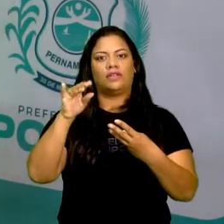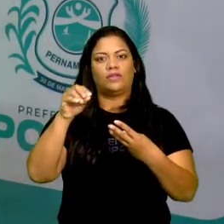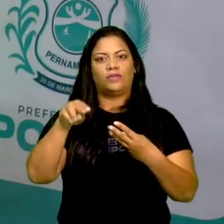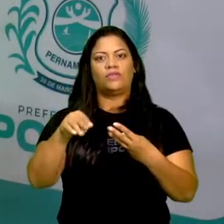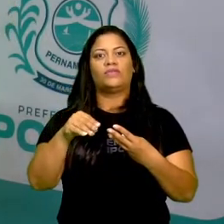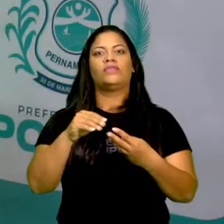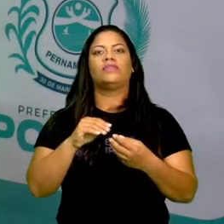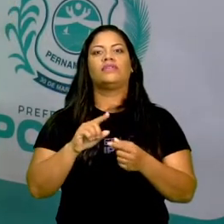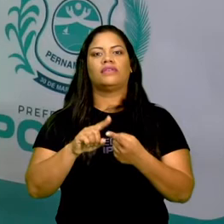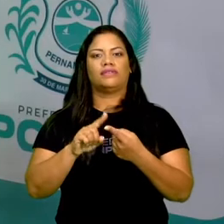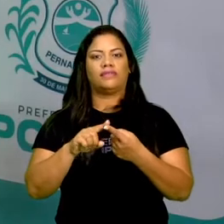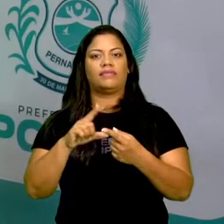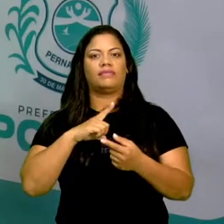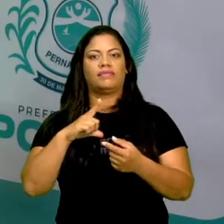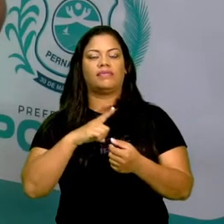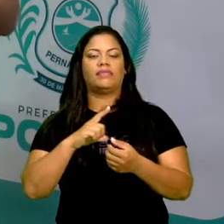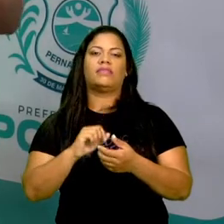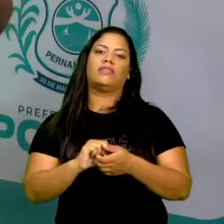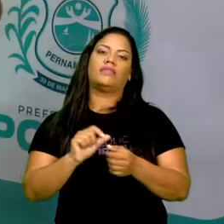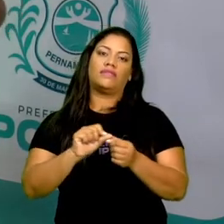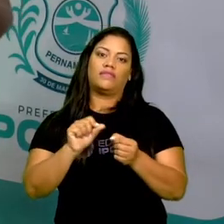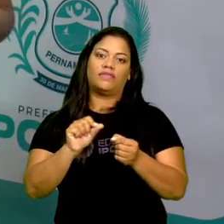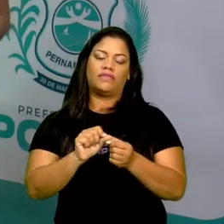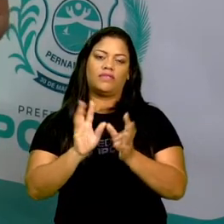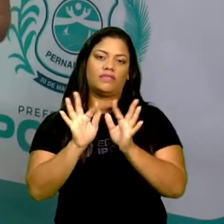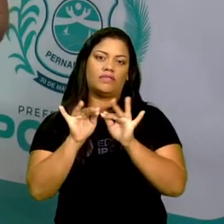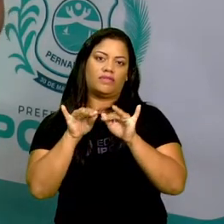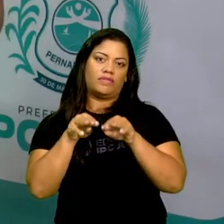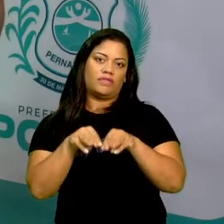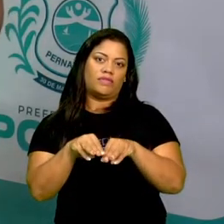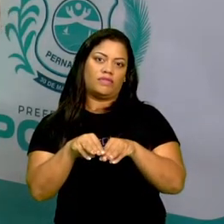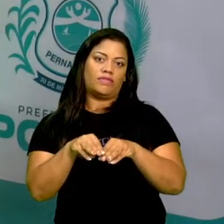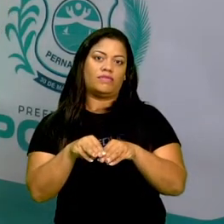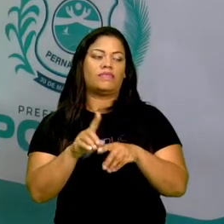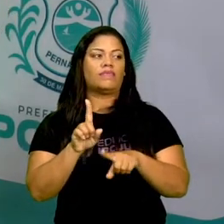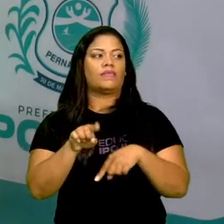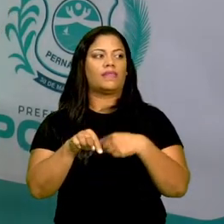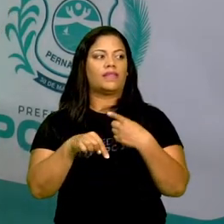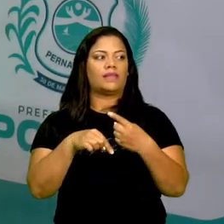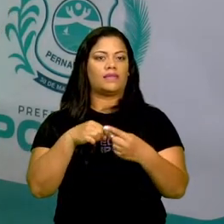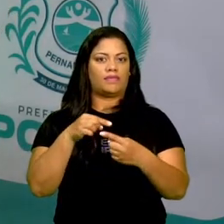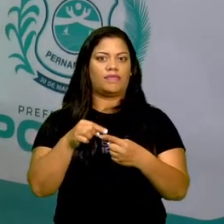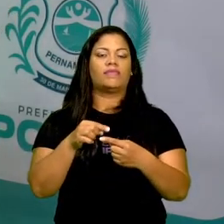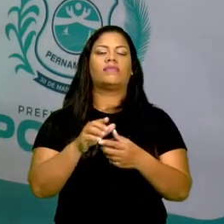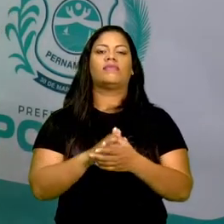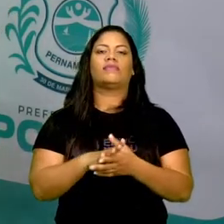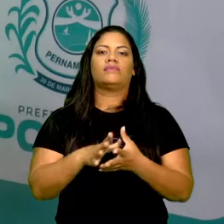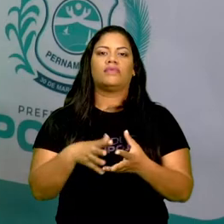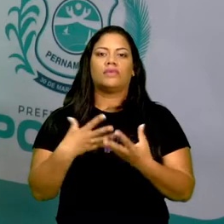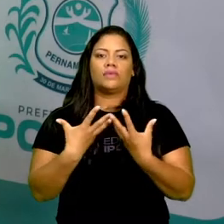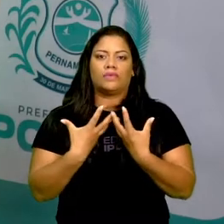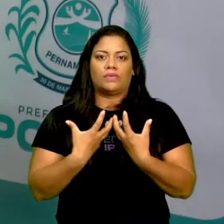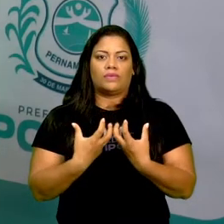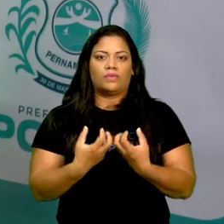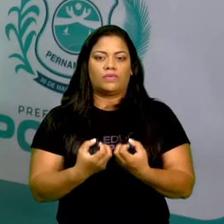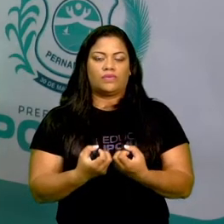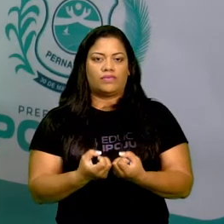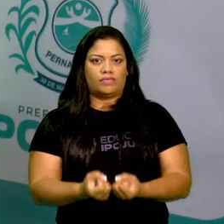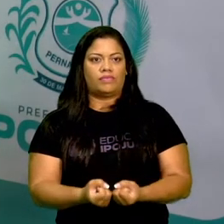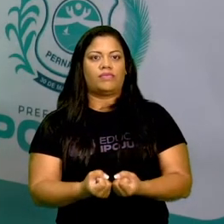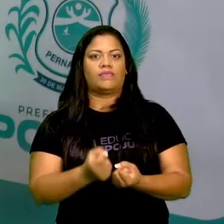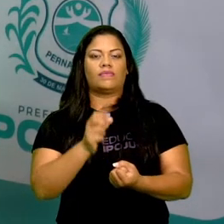Nessa porção do sistema digestório, a digestão é finalizada e a obsessão de nutrientes também, ele vai tirando os